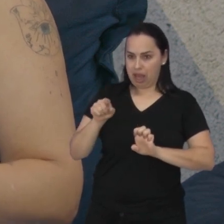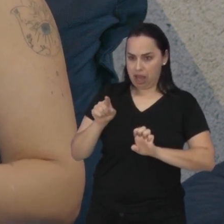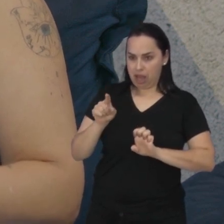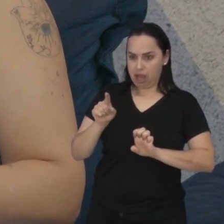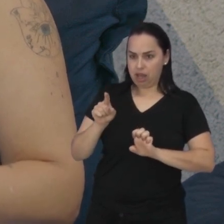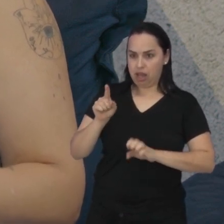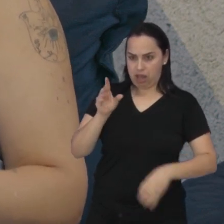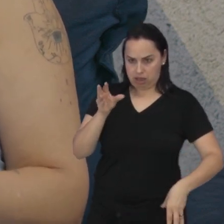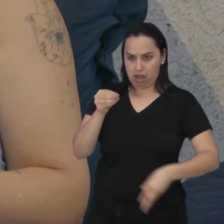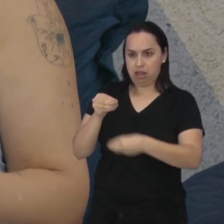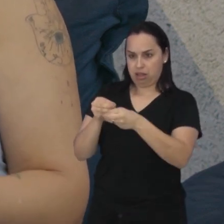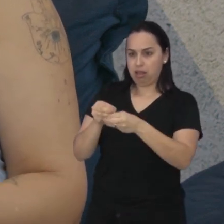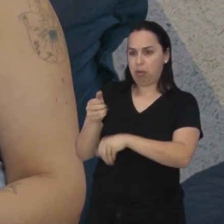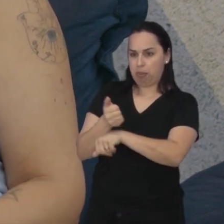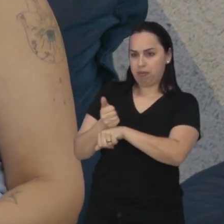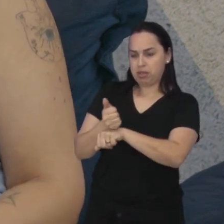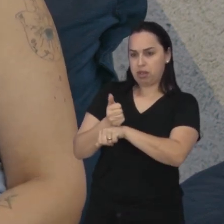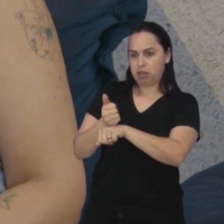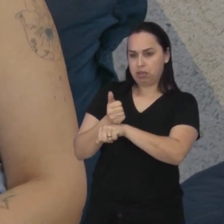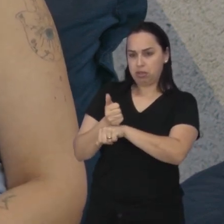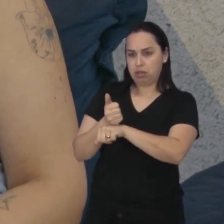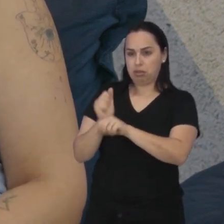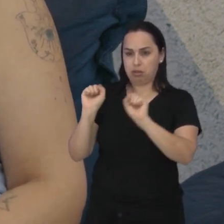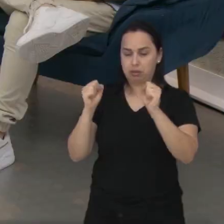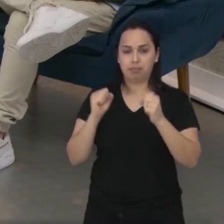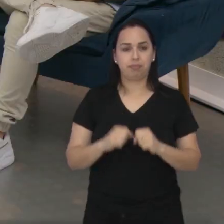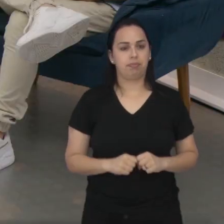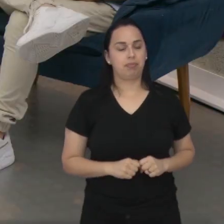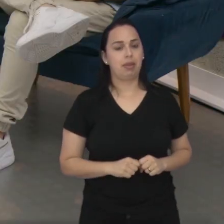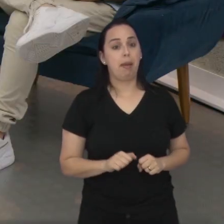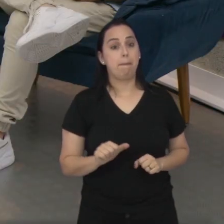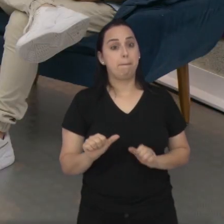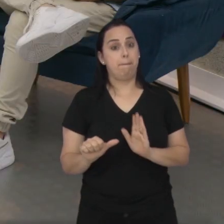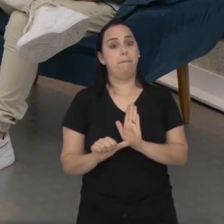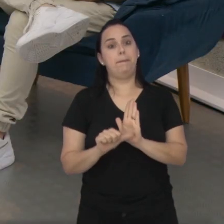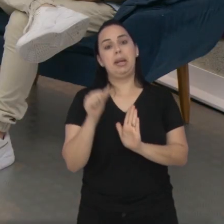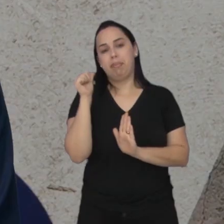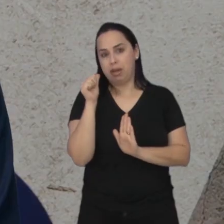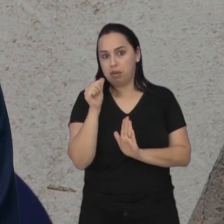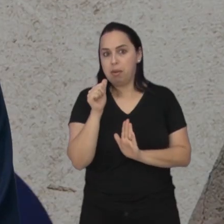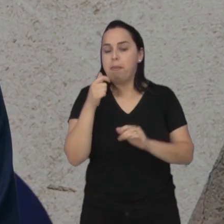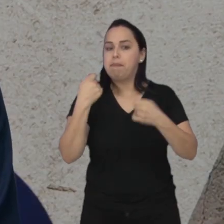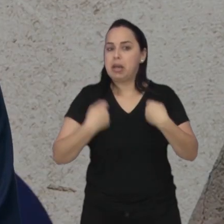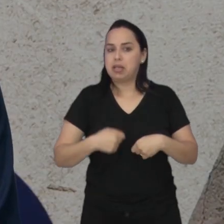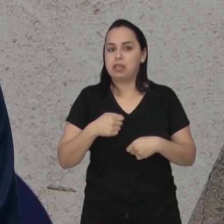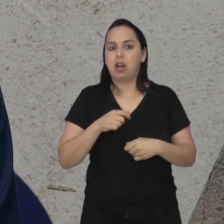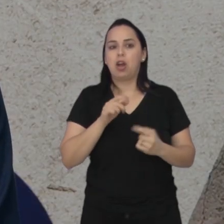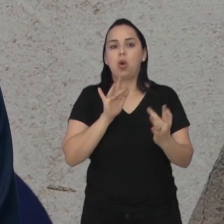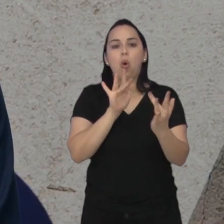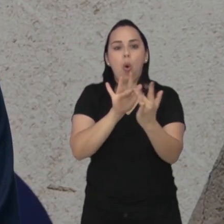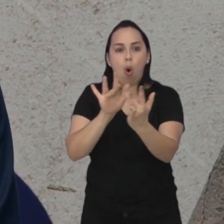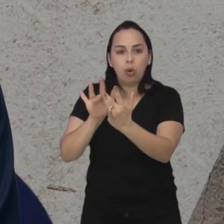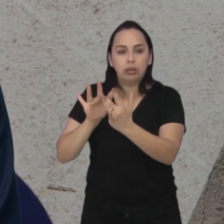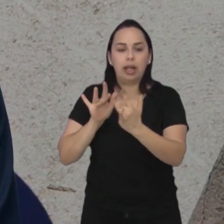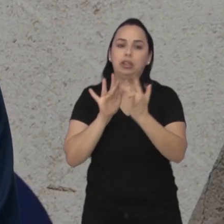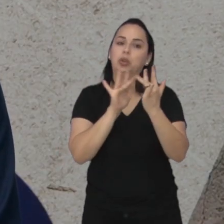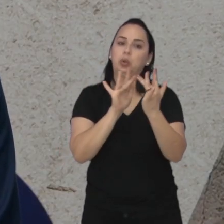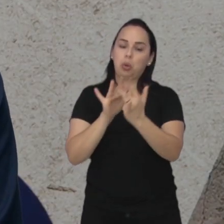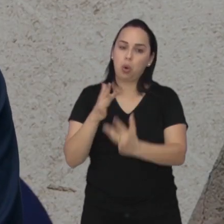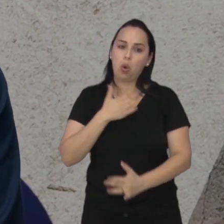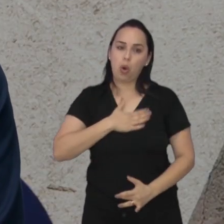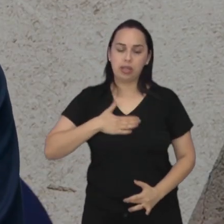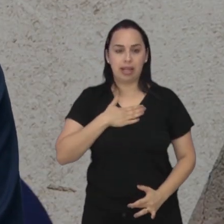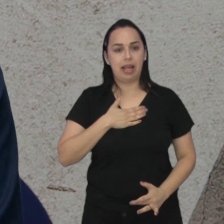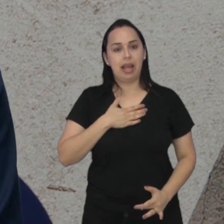parte, também, do profissional de educação física? É, a primeira coisa é gostar de lidar com pessoas, né? Tem gente que